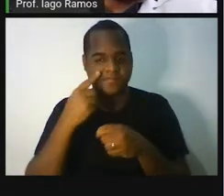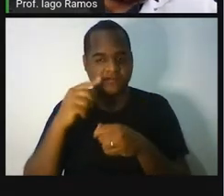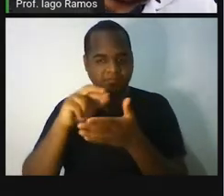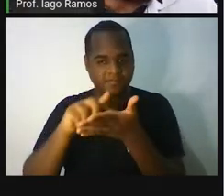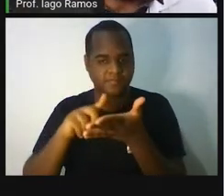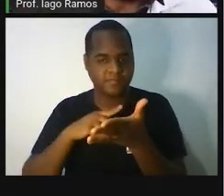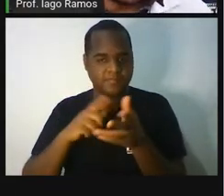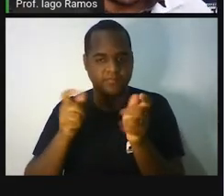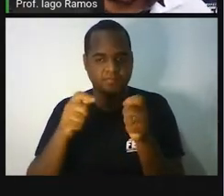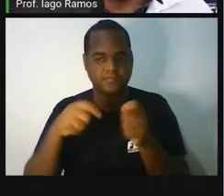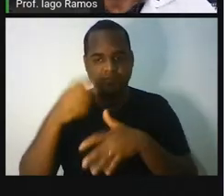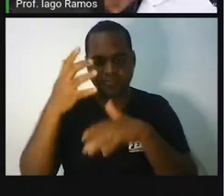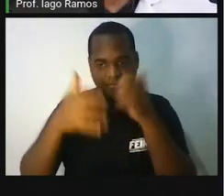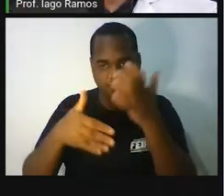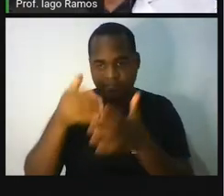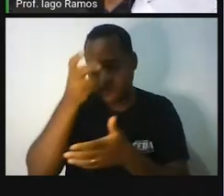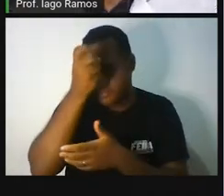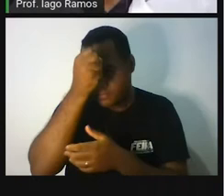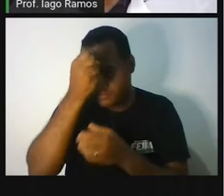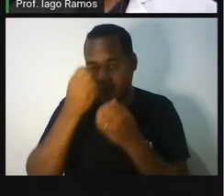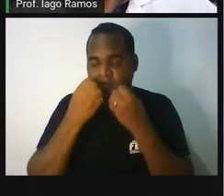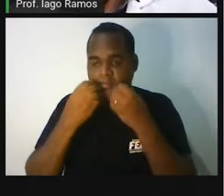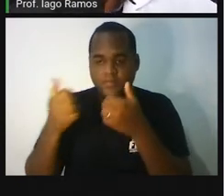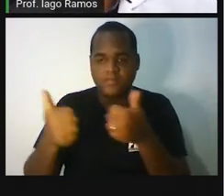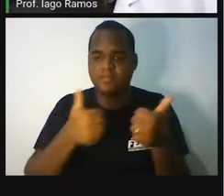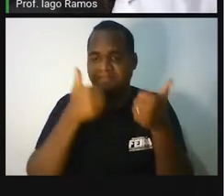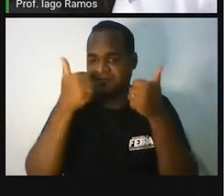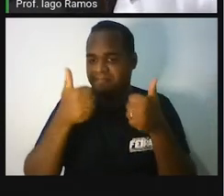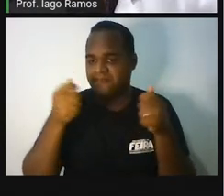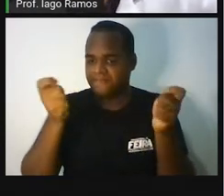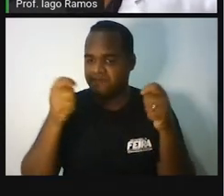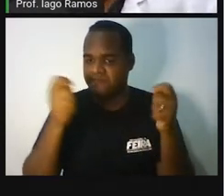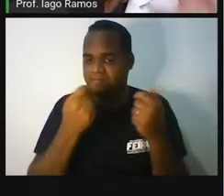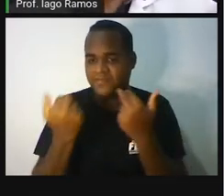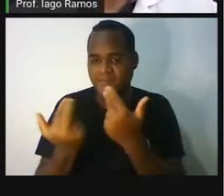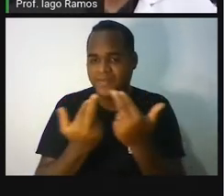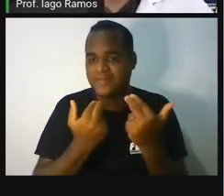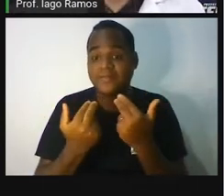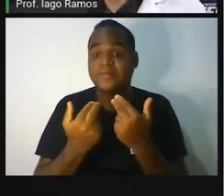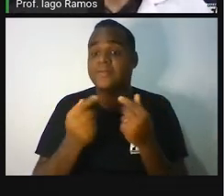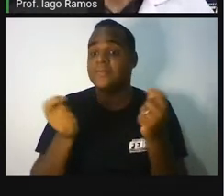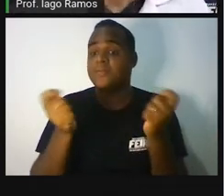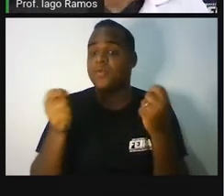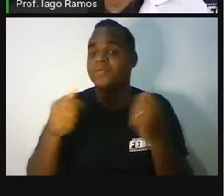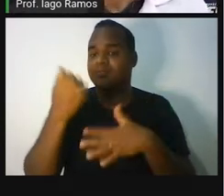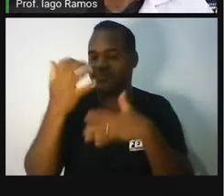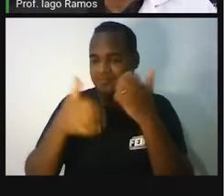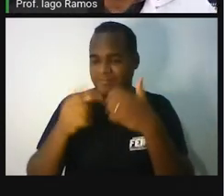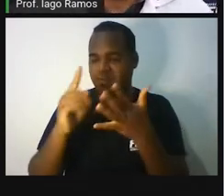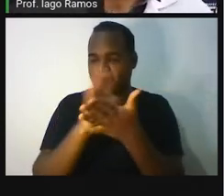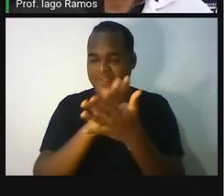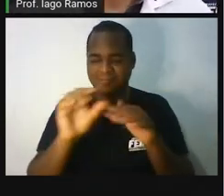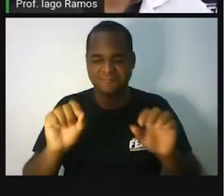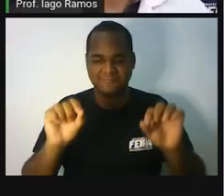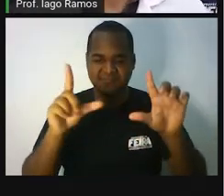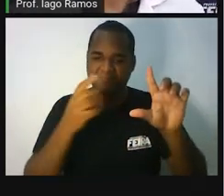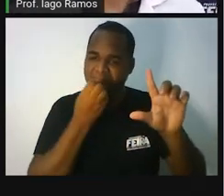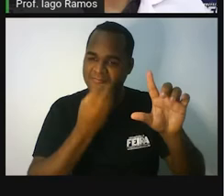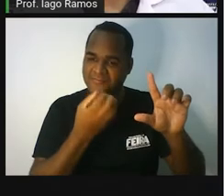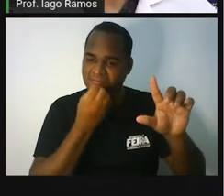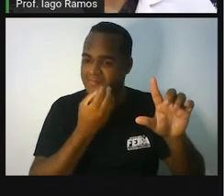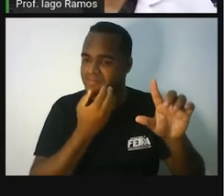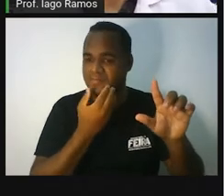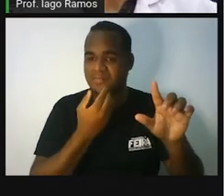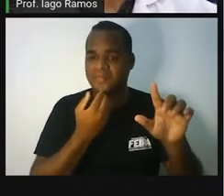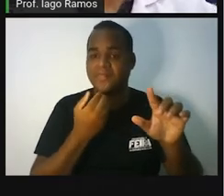É aprender a igualdade, de um jeito mais simples, clicando em alguns cantinhos dessa tela aí. Então, vamos agora